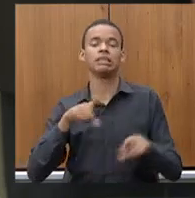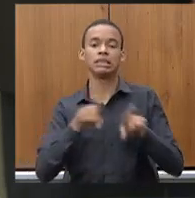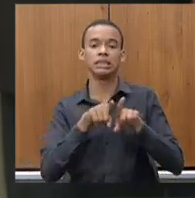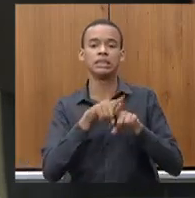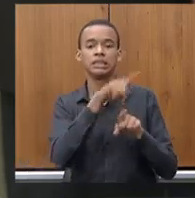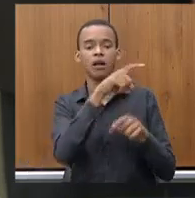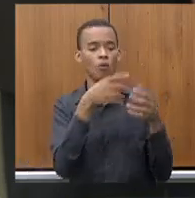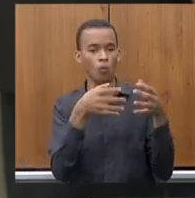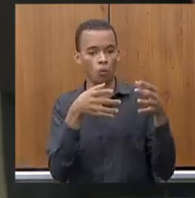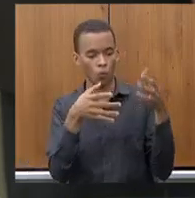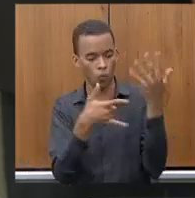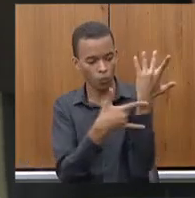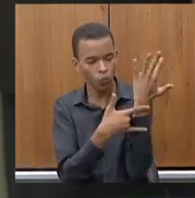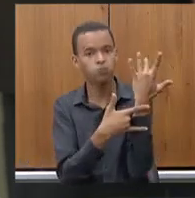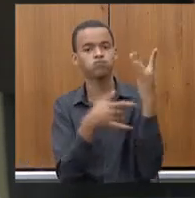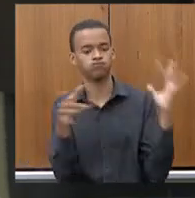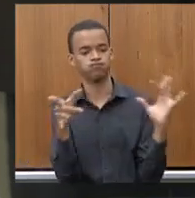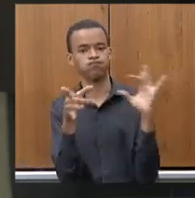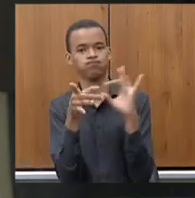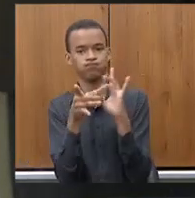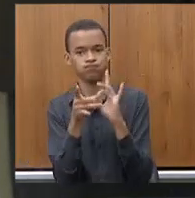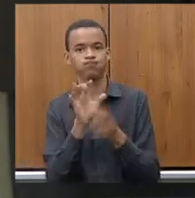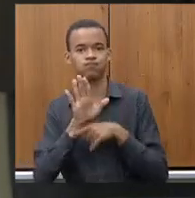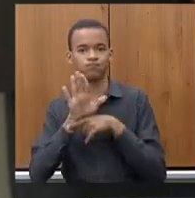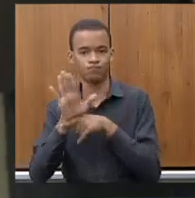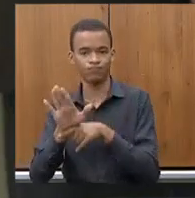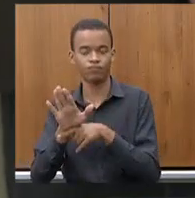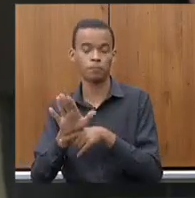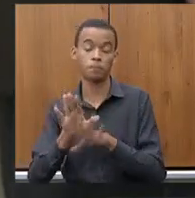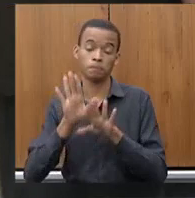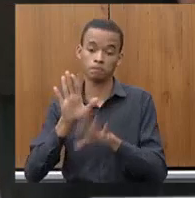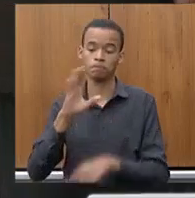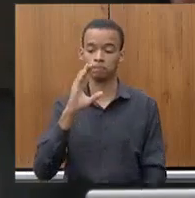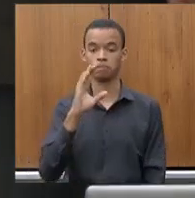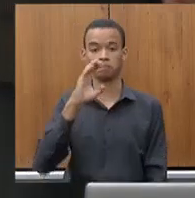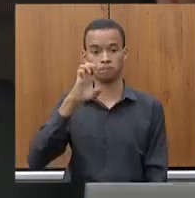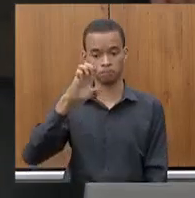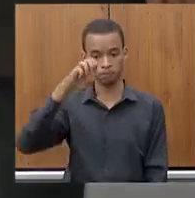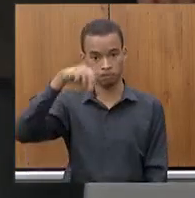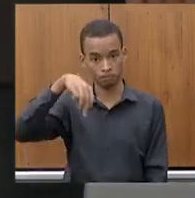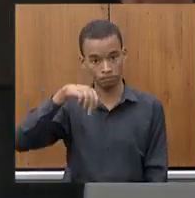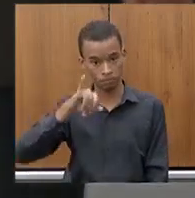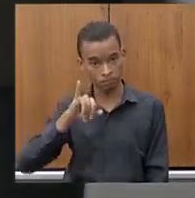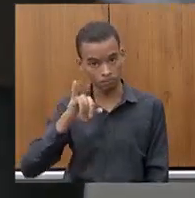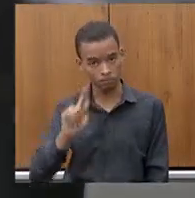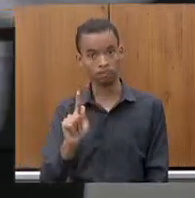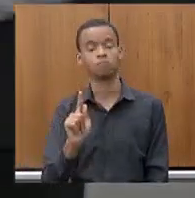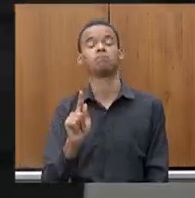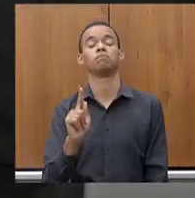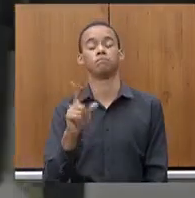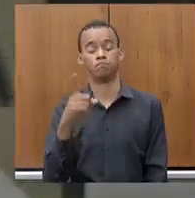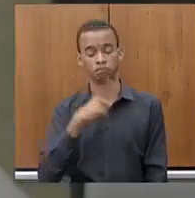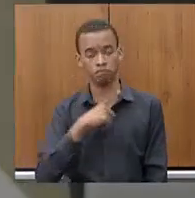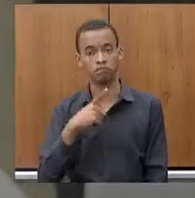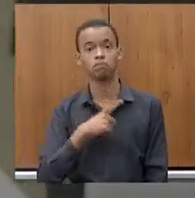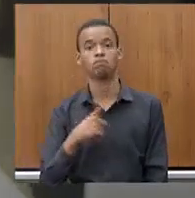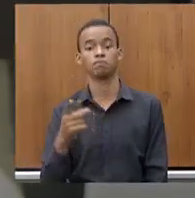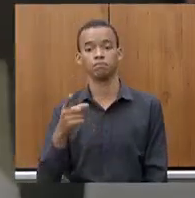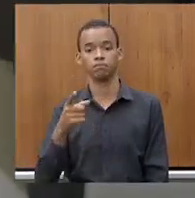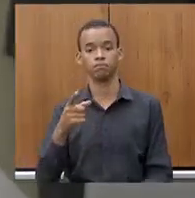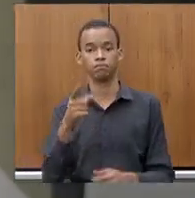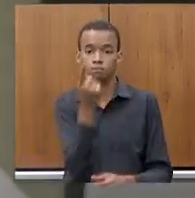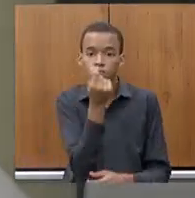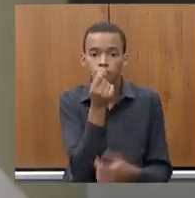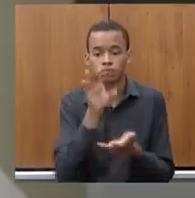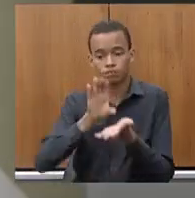do CN Vacinas. Quanto à CEMIG, nossos investimentos estão, voltados para isso. É